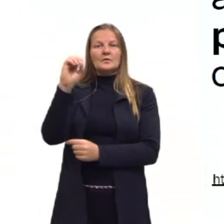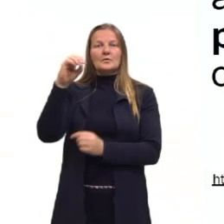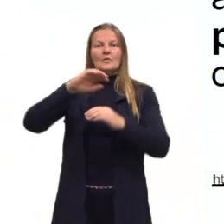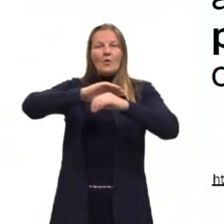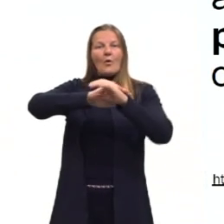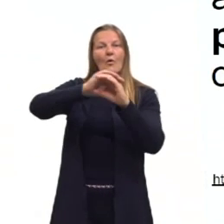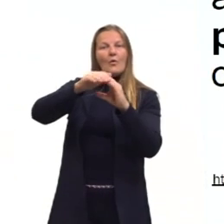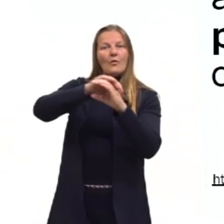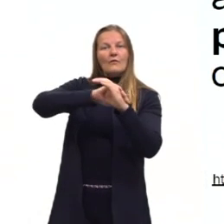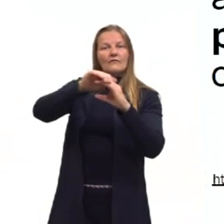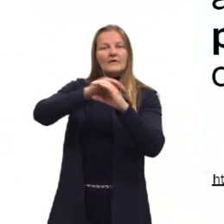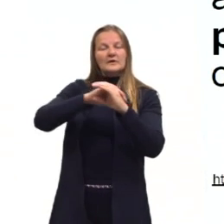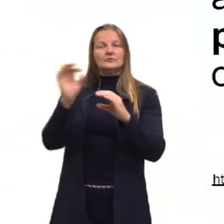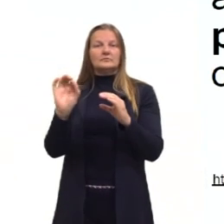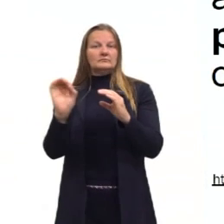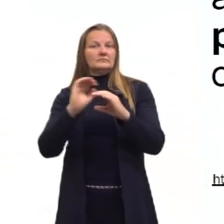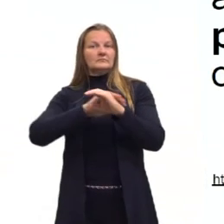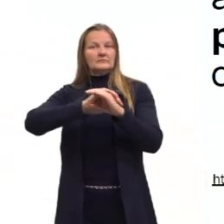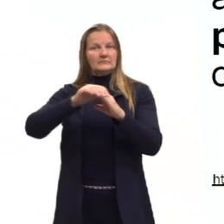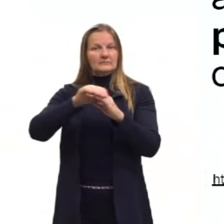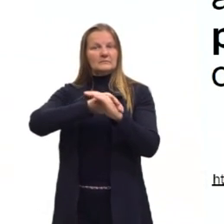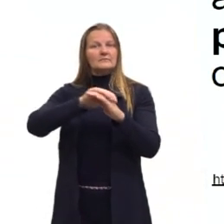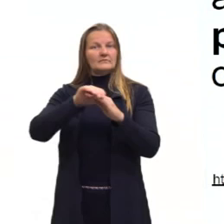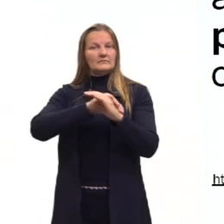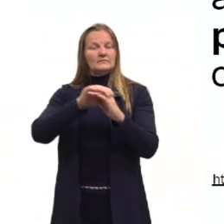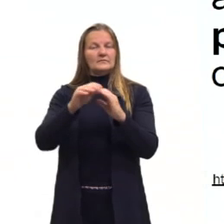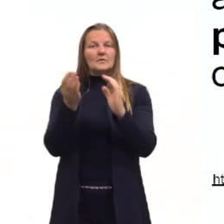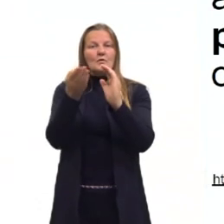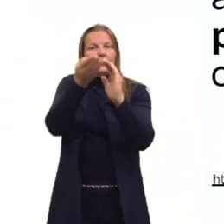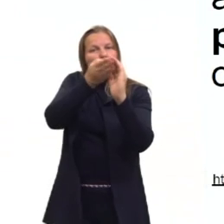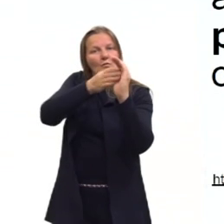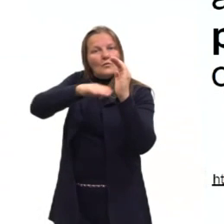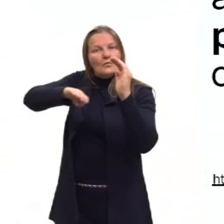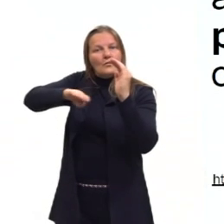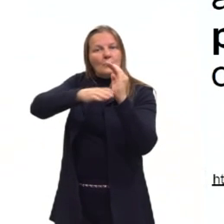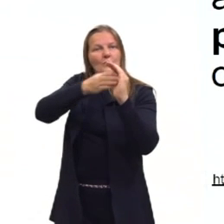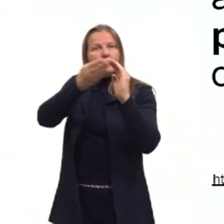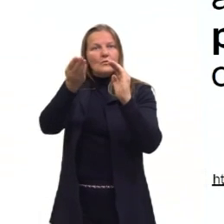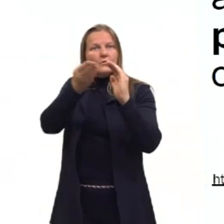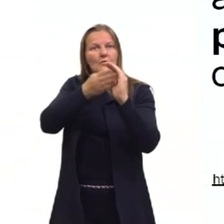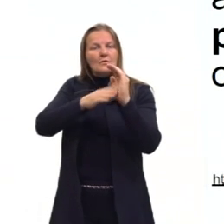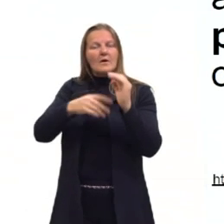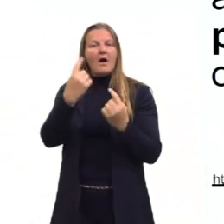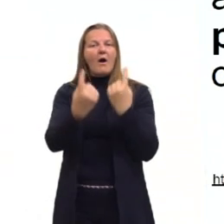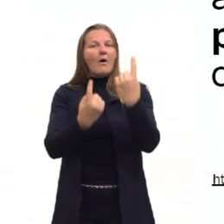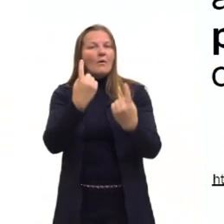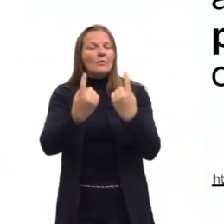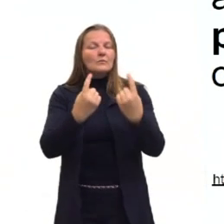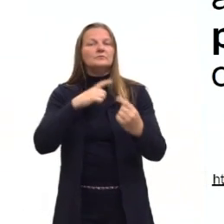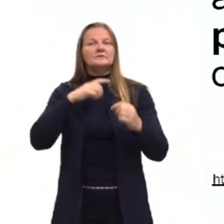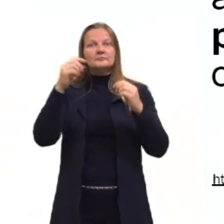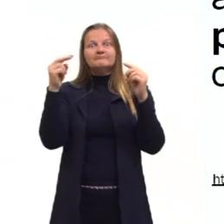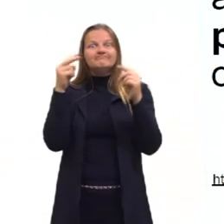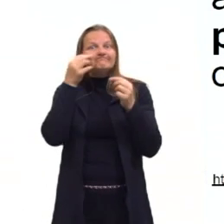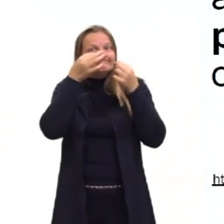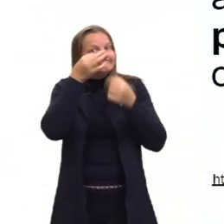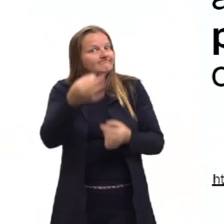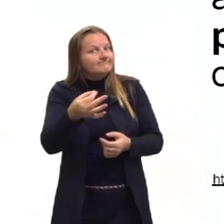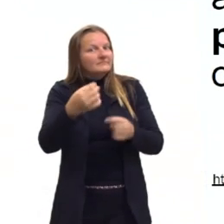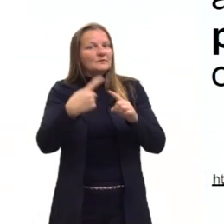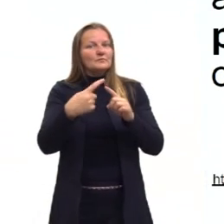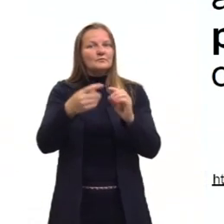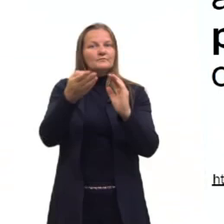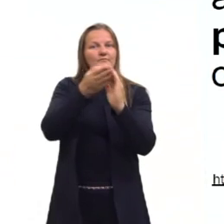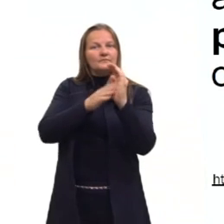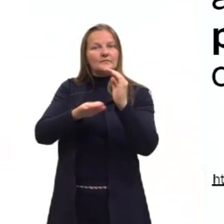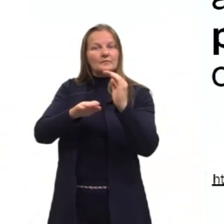também os não convexos. Alguns poliedros merecem uma atenção especial, que são os chamados poliedros